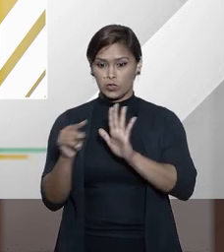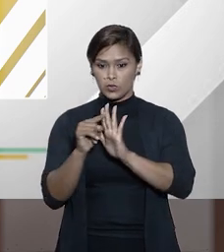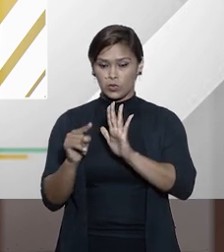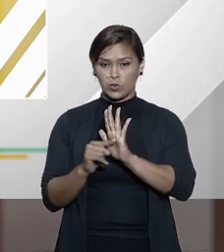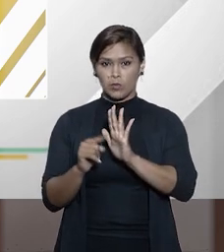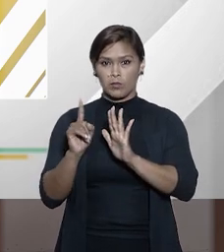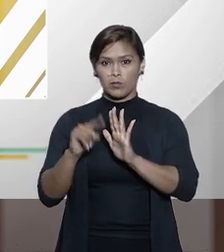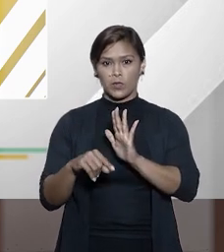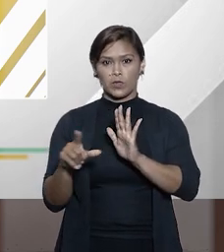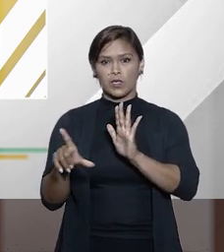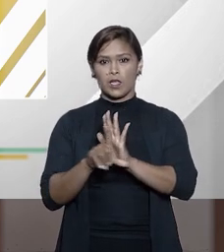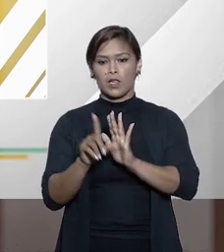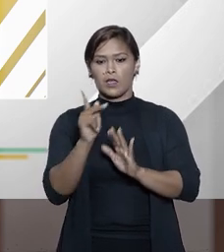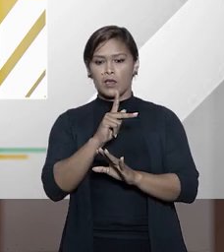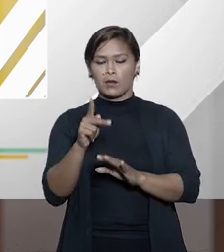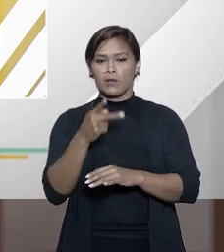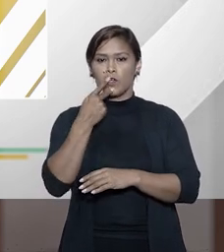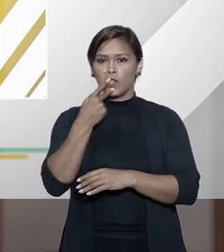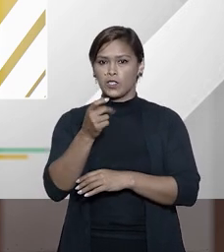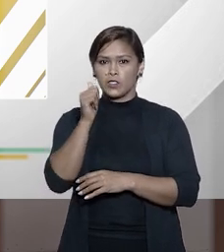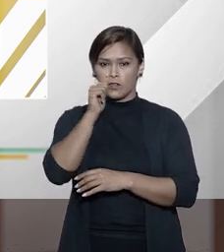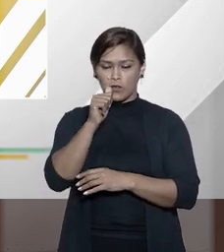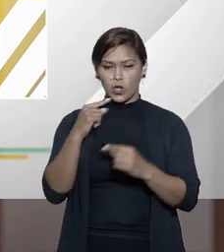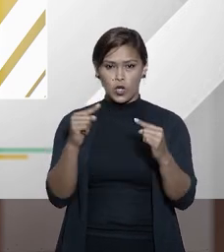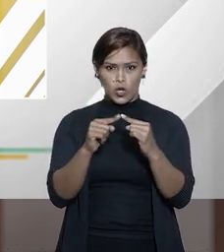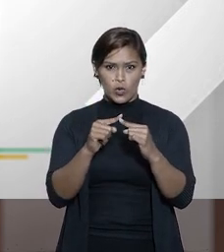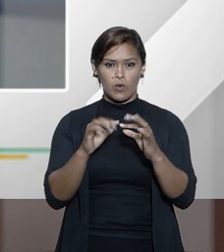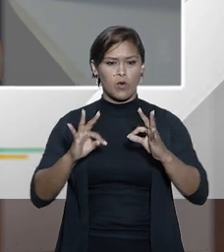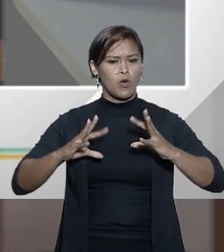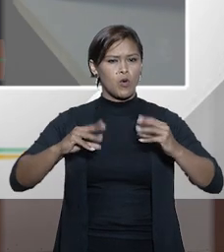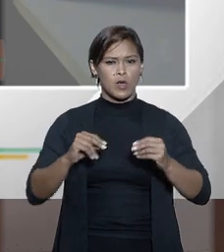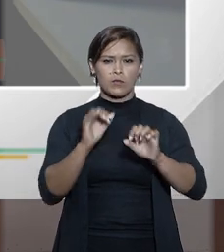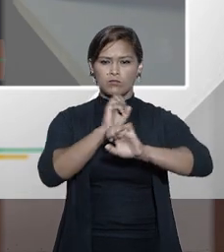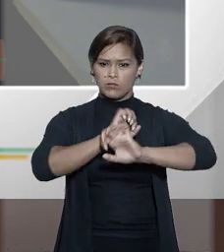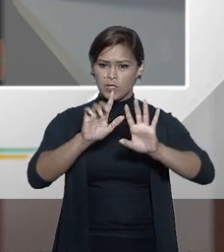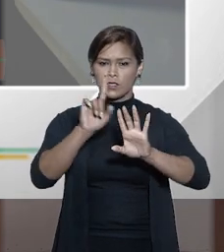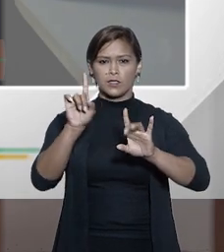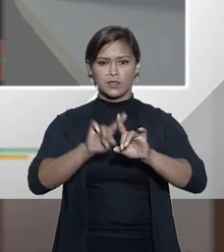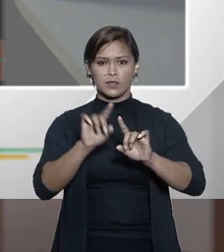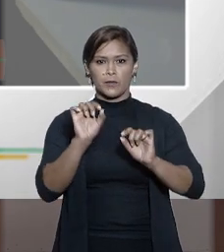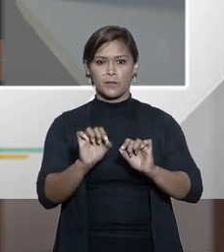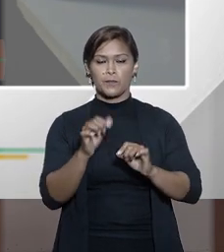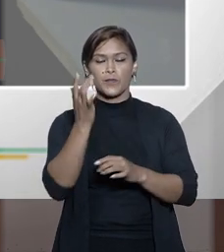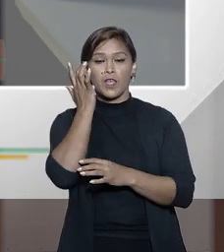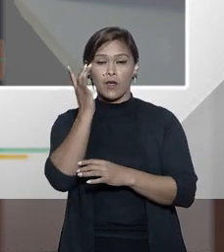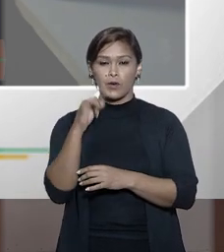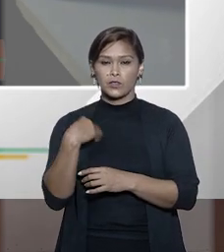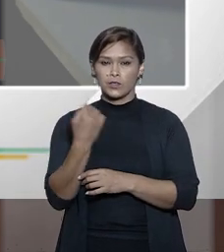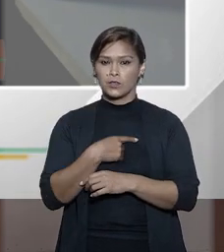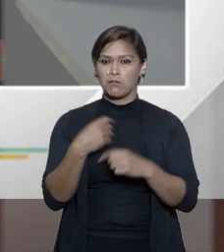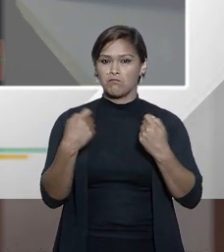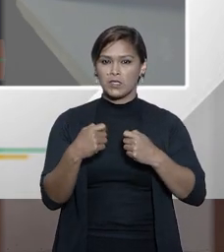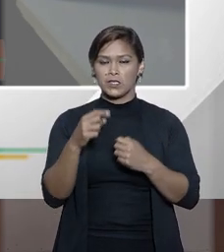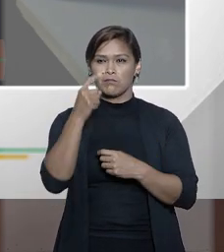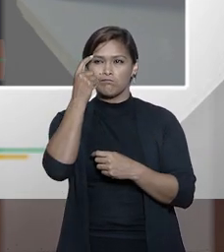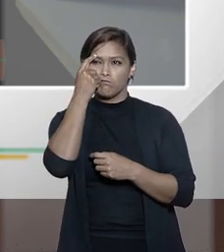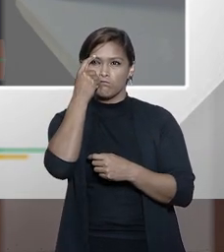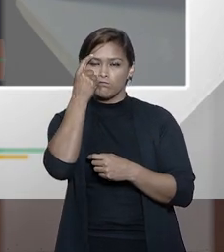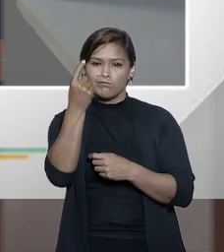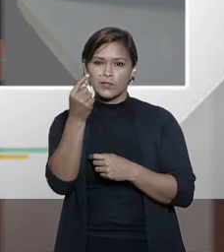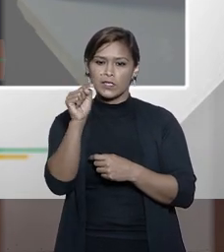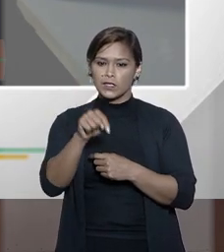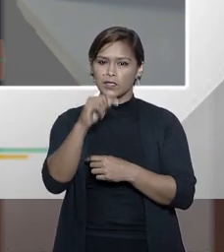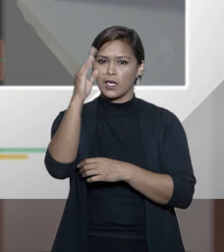num ponto que além do que a professora Maria Rosa já disse eu concordo com a explanação dela eu acho que nós precisamos refletir aqui